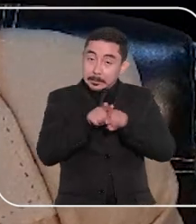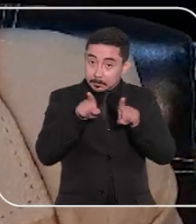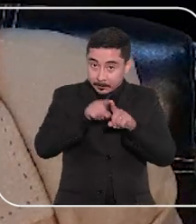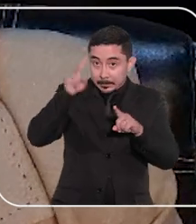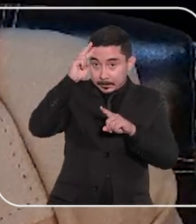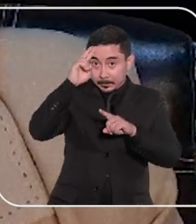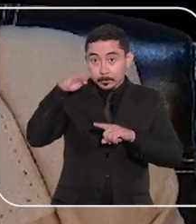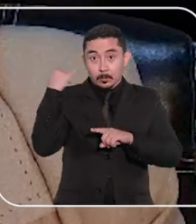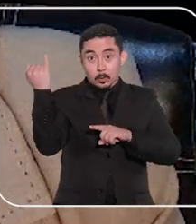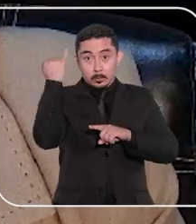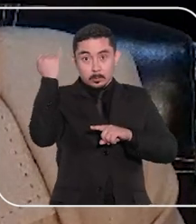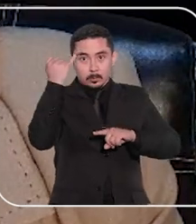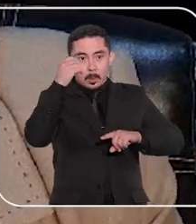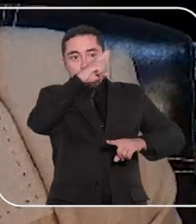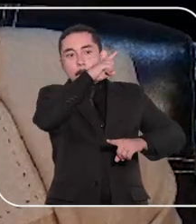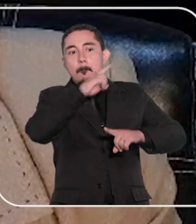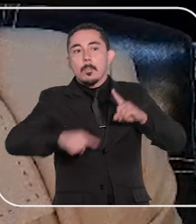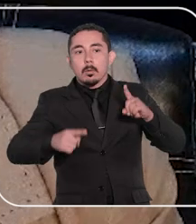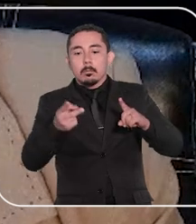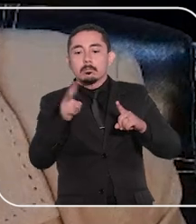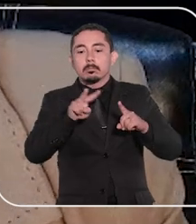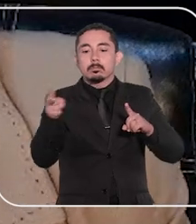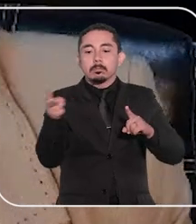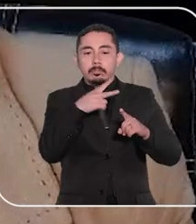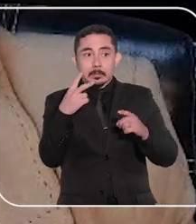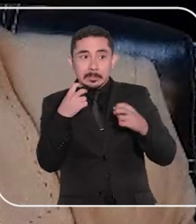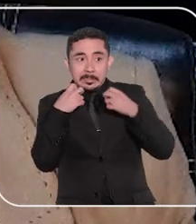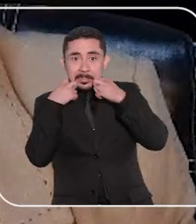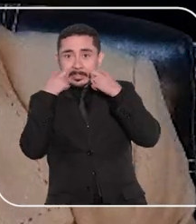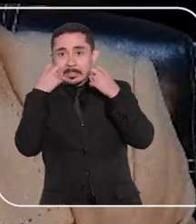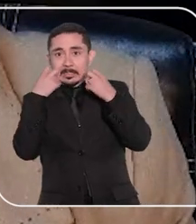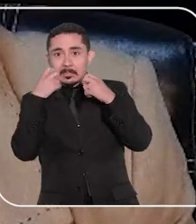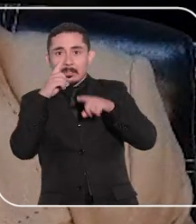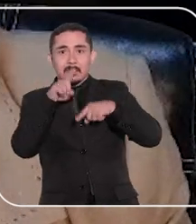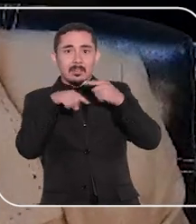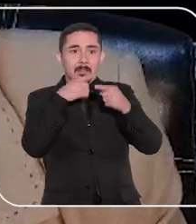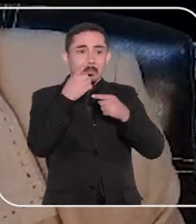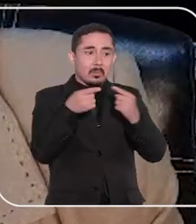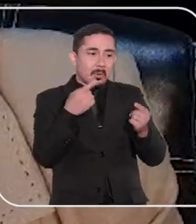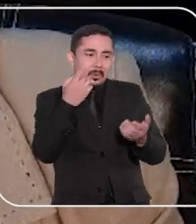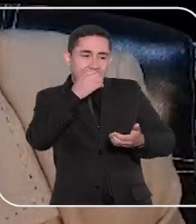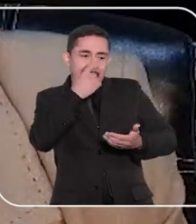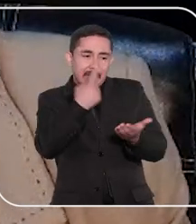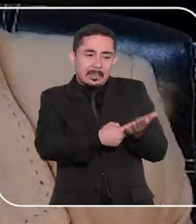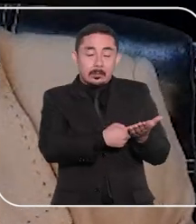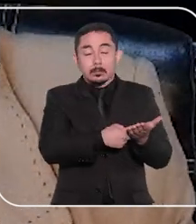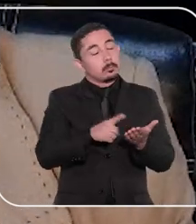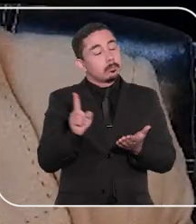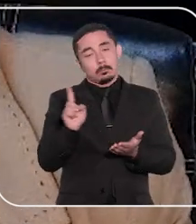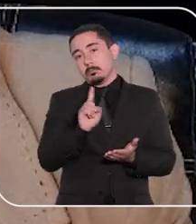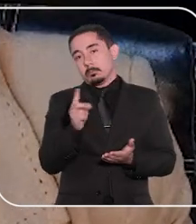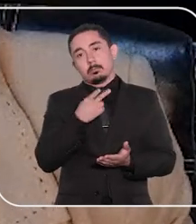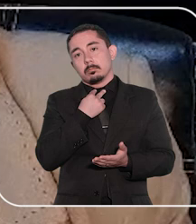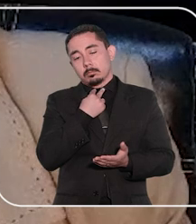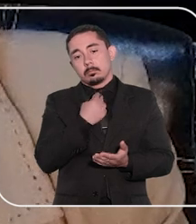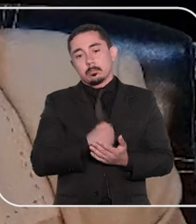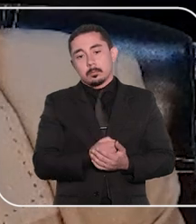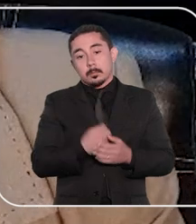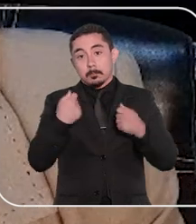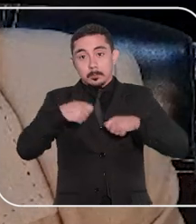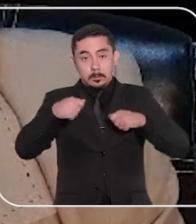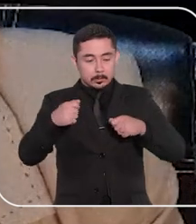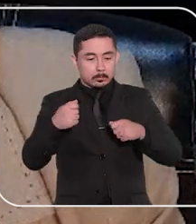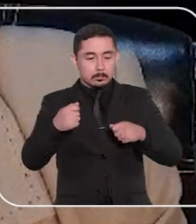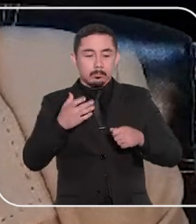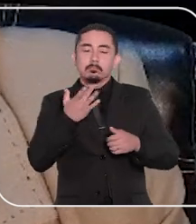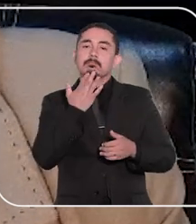vedado que as partes sejam constrangidas para que formulem qualquer tipo de acordo. O acordo